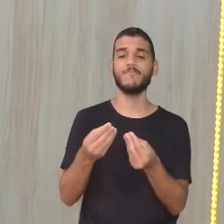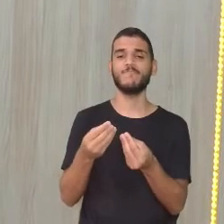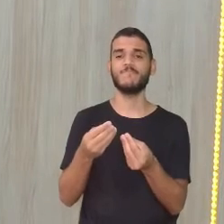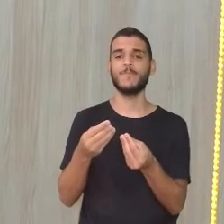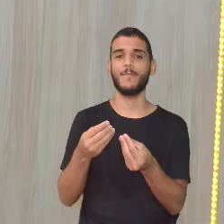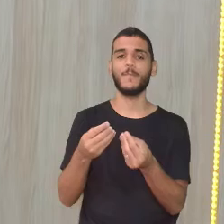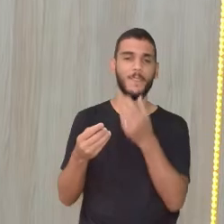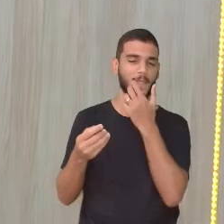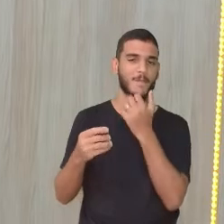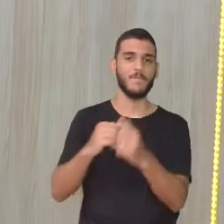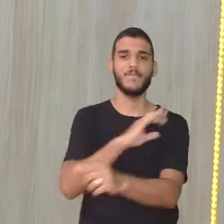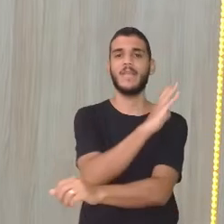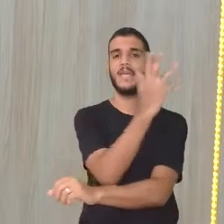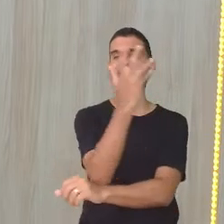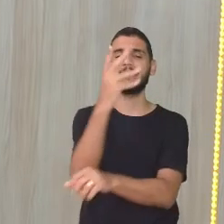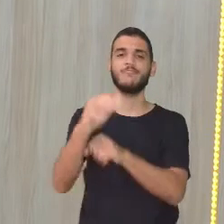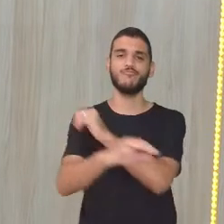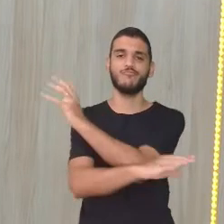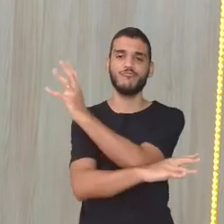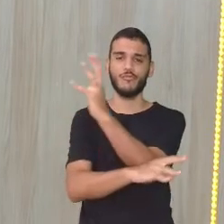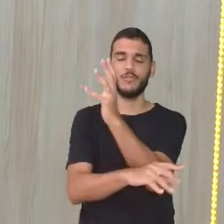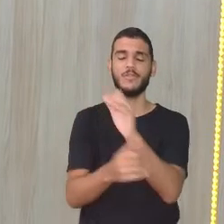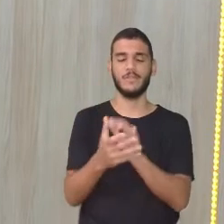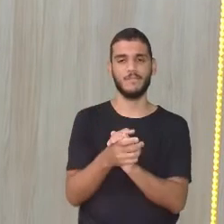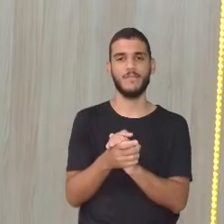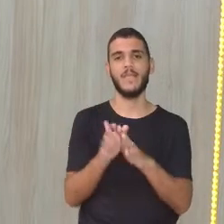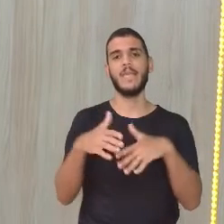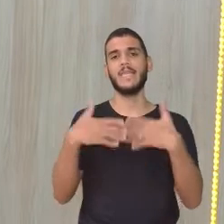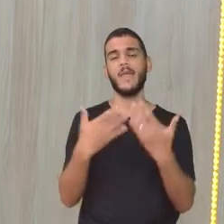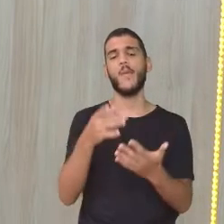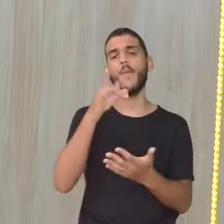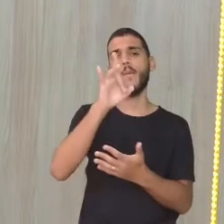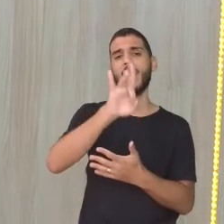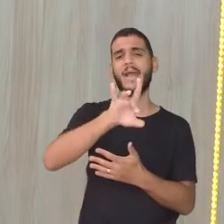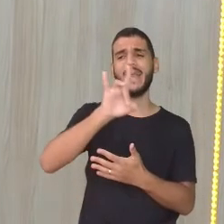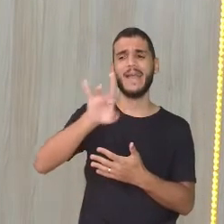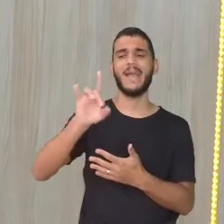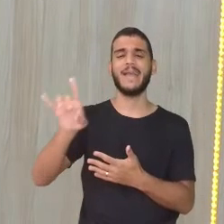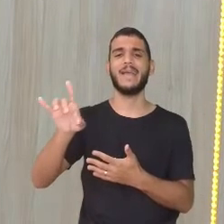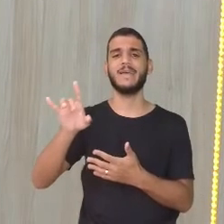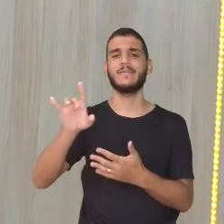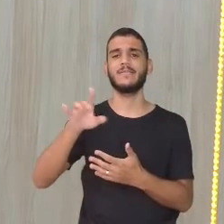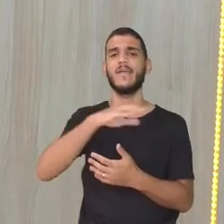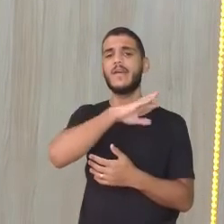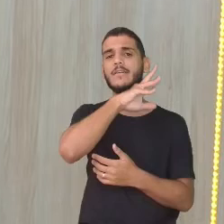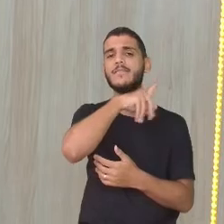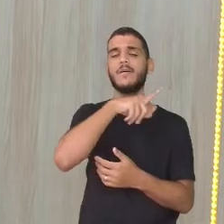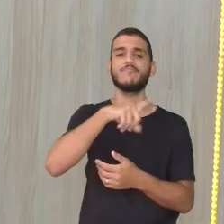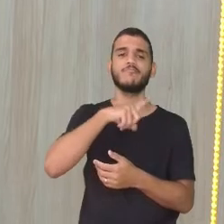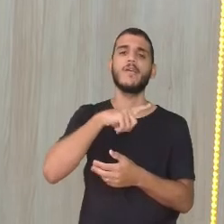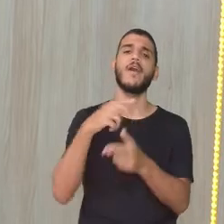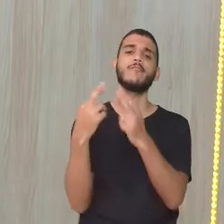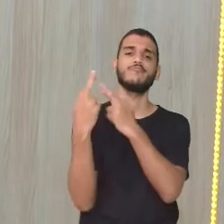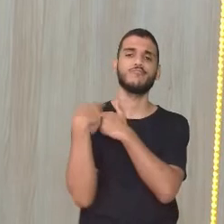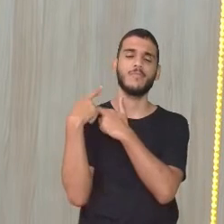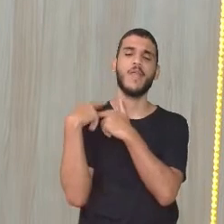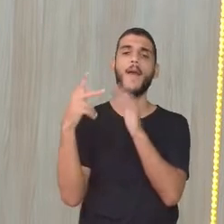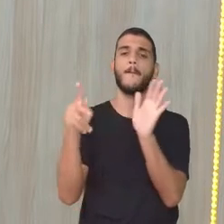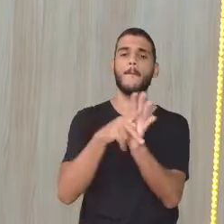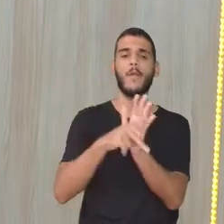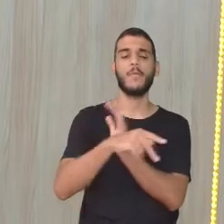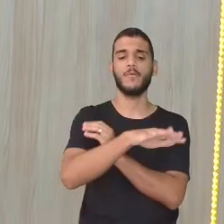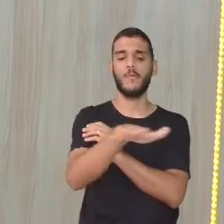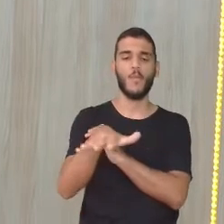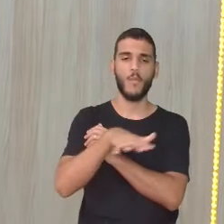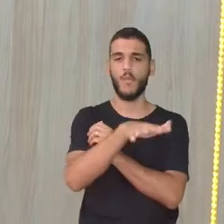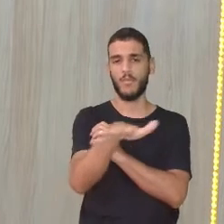animal, ele fornece um serviço ecossistêmico. Ele tem uma função dentro daquele local. Então, se a gente